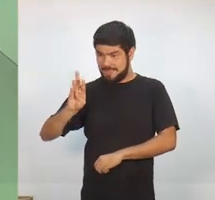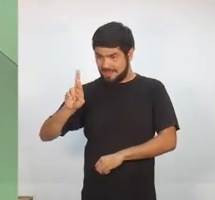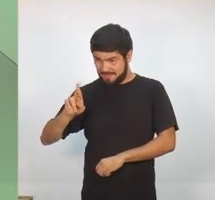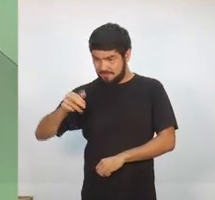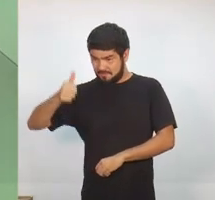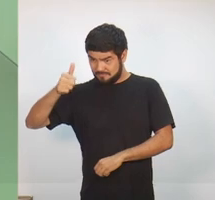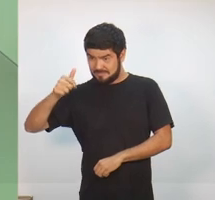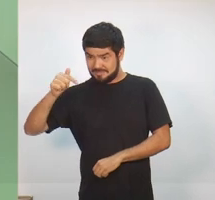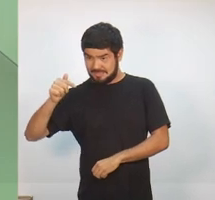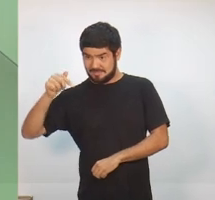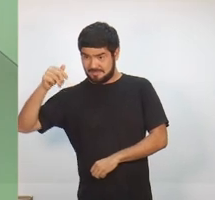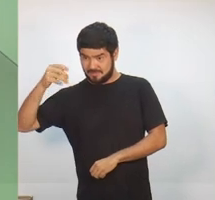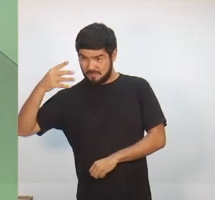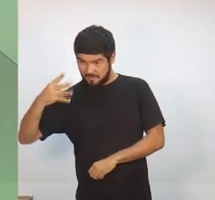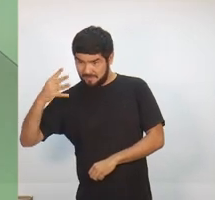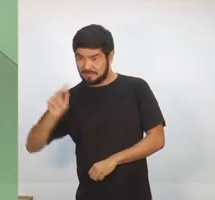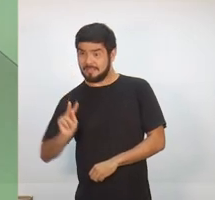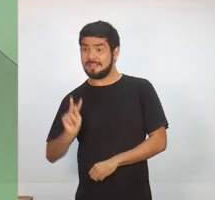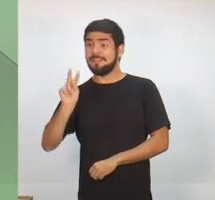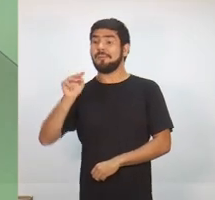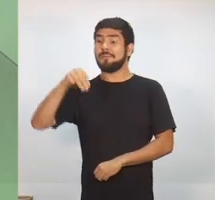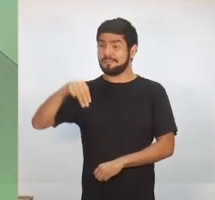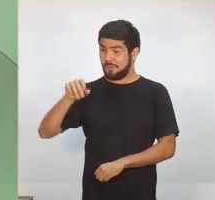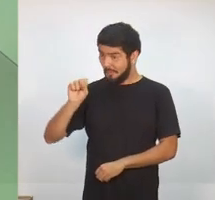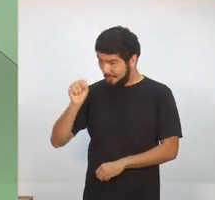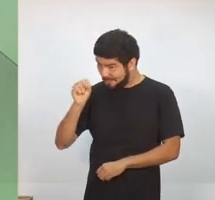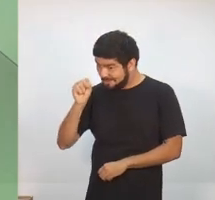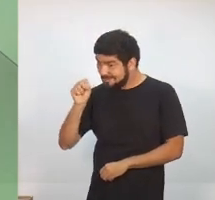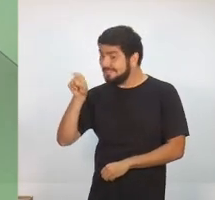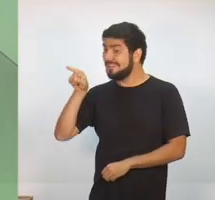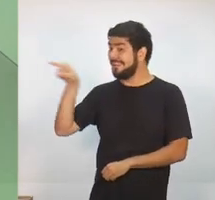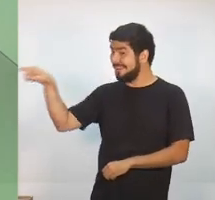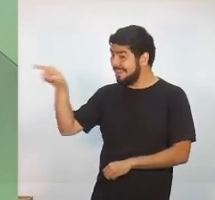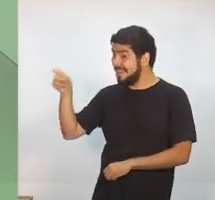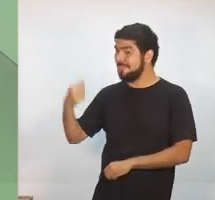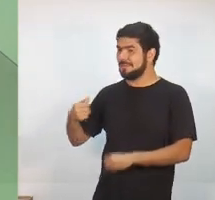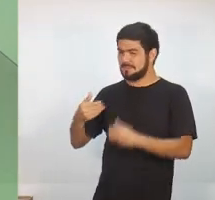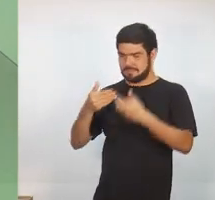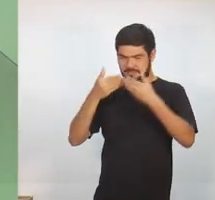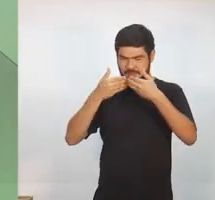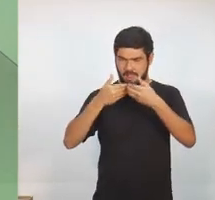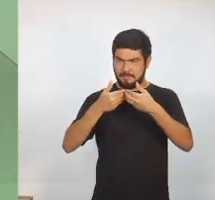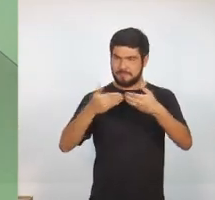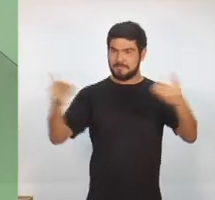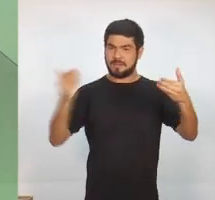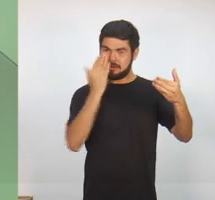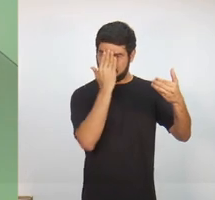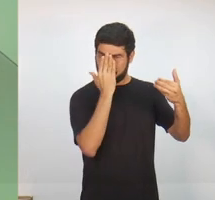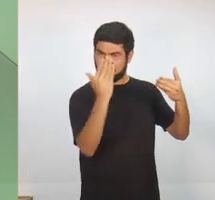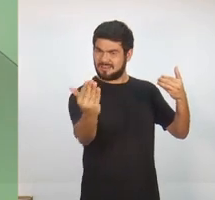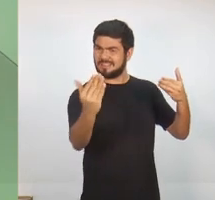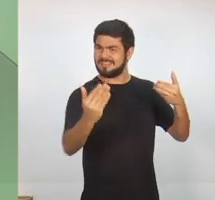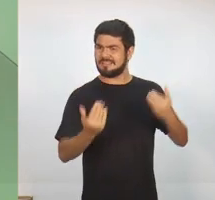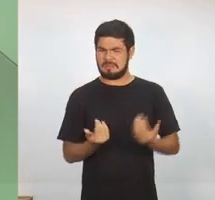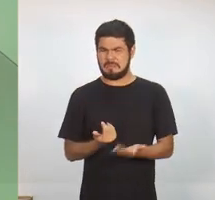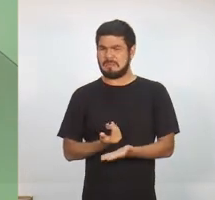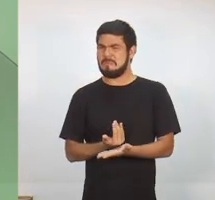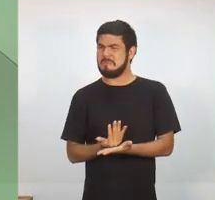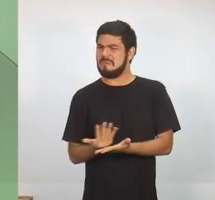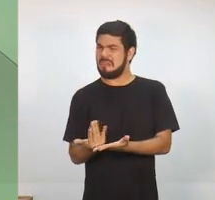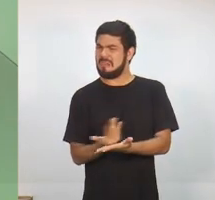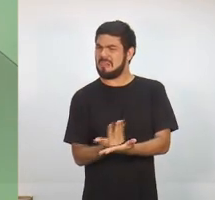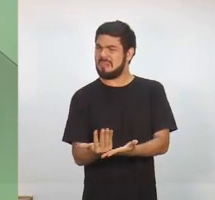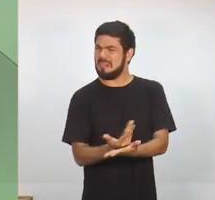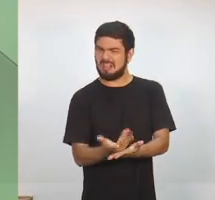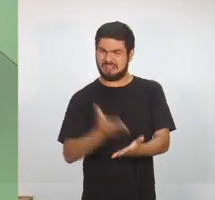ficam aquelas unidades prisionais, é preciso abrir uma frente, é preciso tirar aquele mato para dar visibilidade para quem